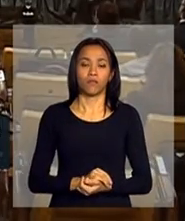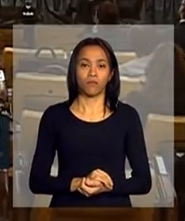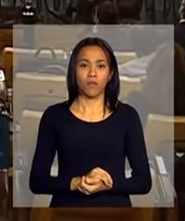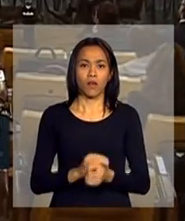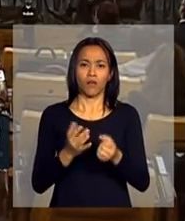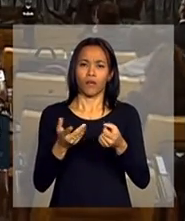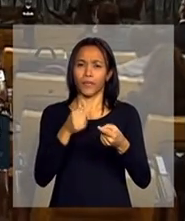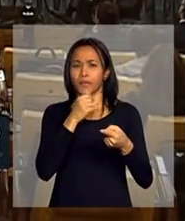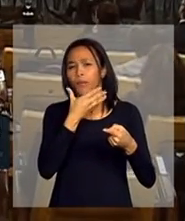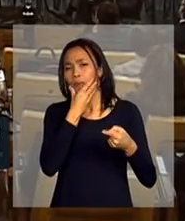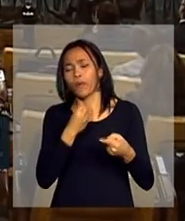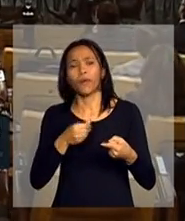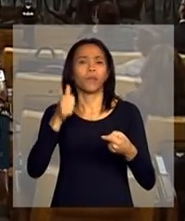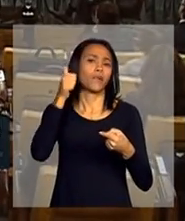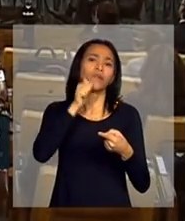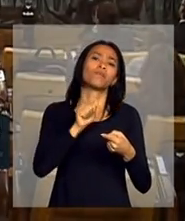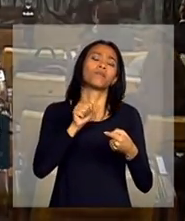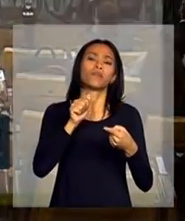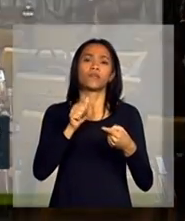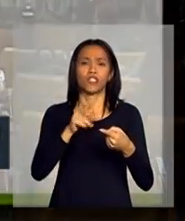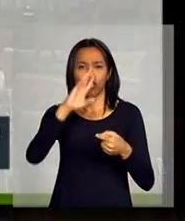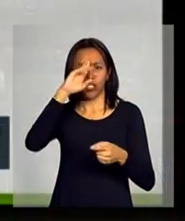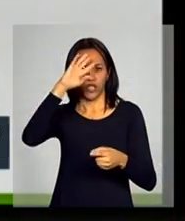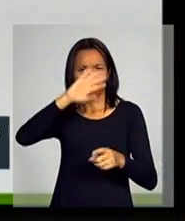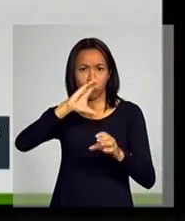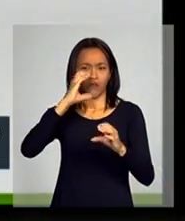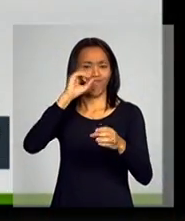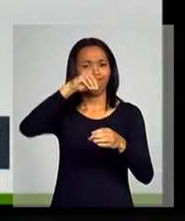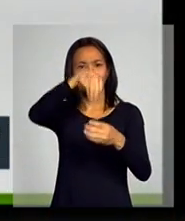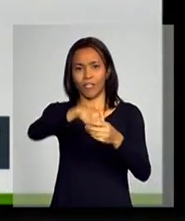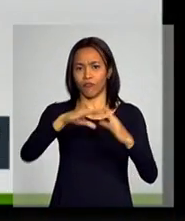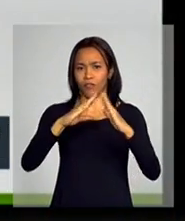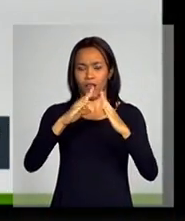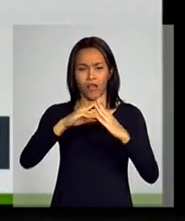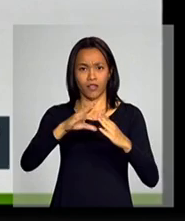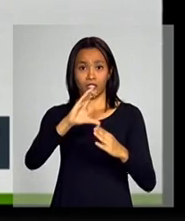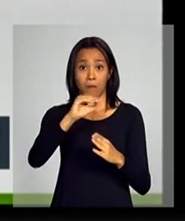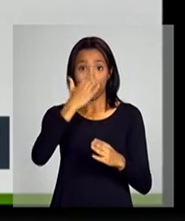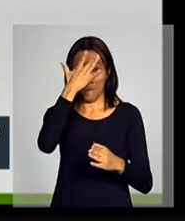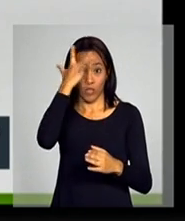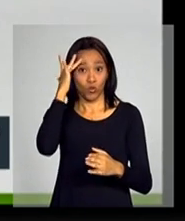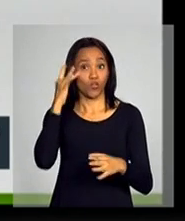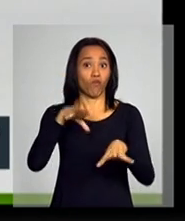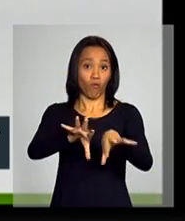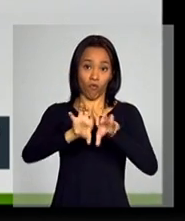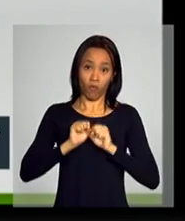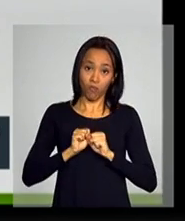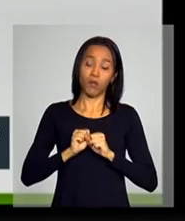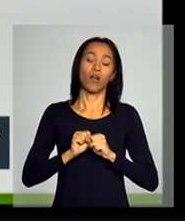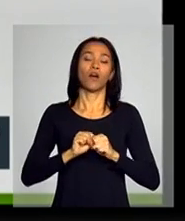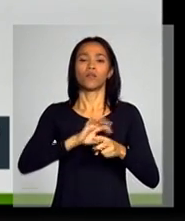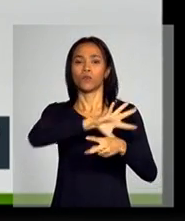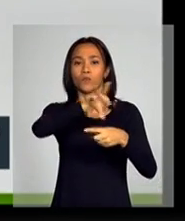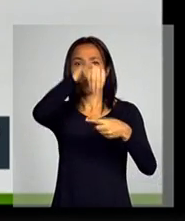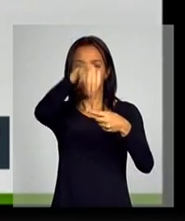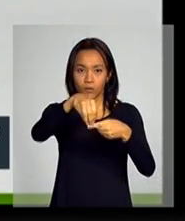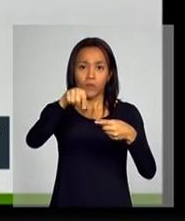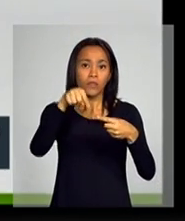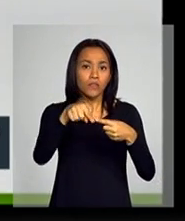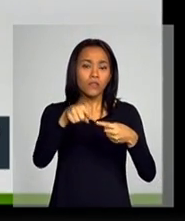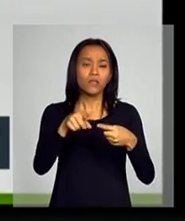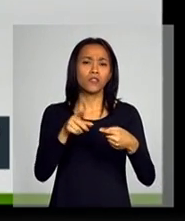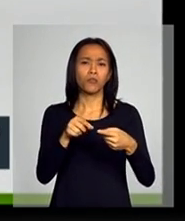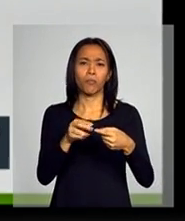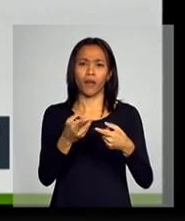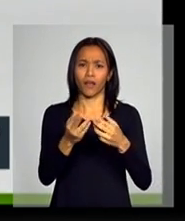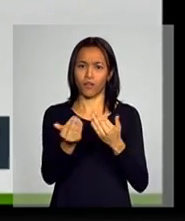base homem, brancos, chefes de domicílio, pessoas com mais escolaridade. Então, o diferencial para todo o